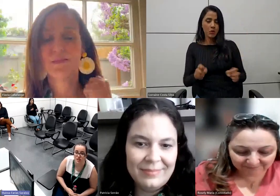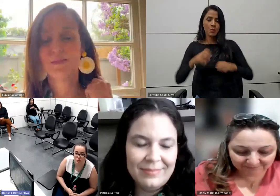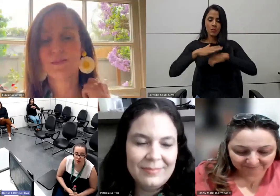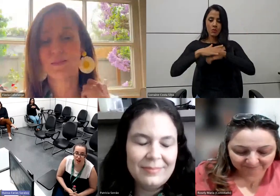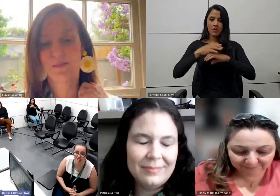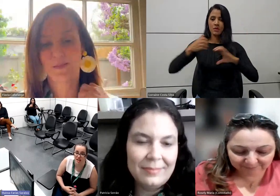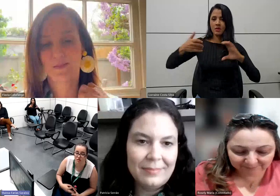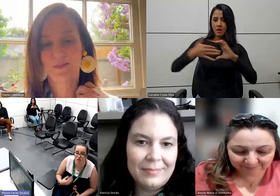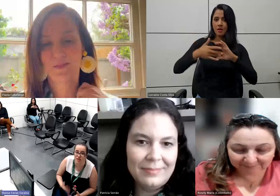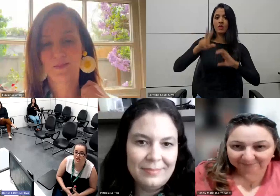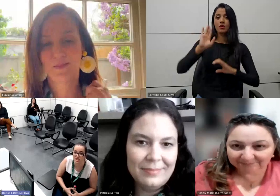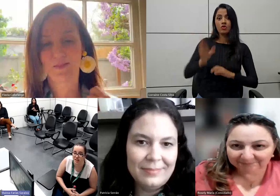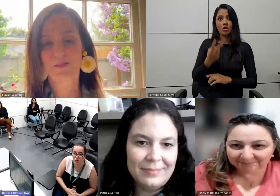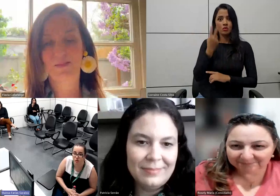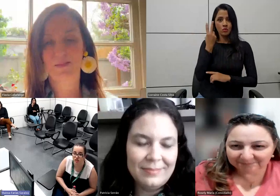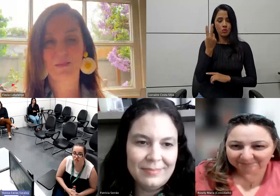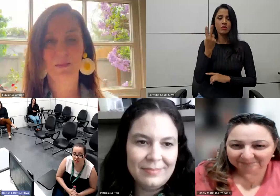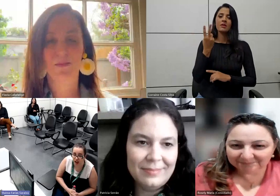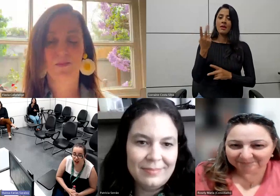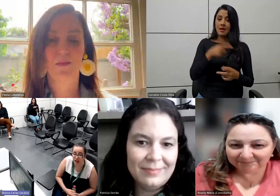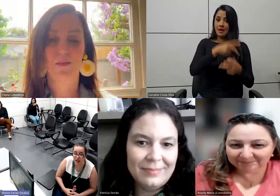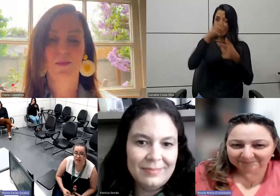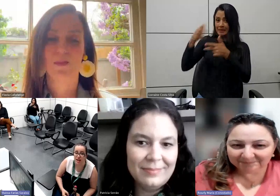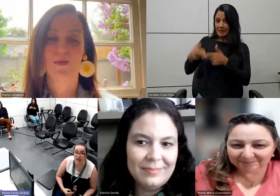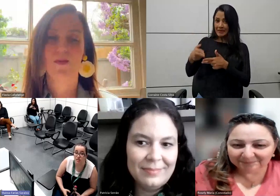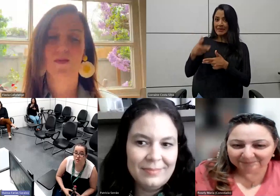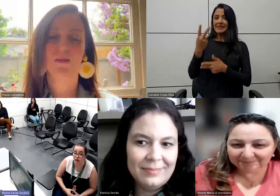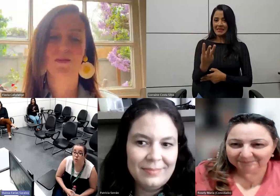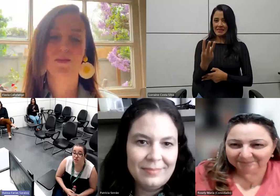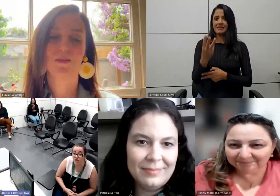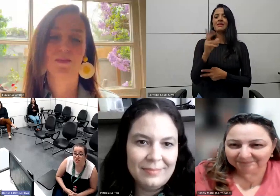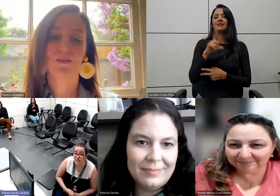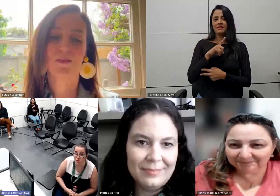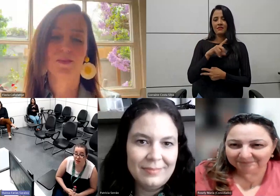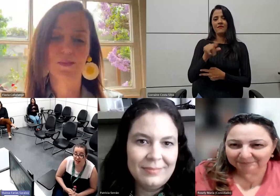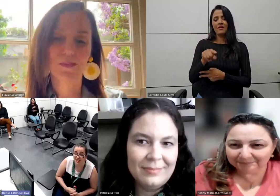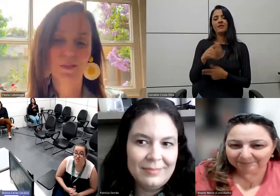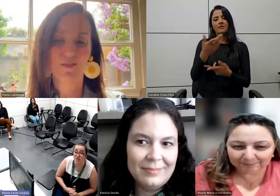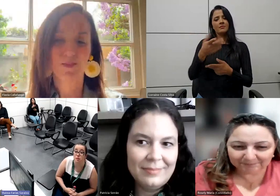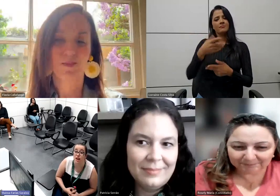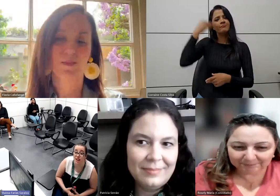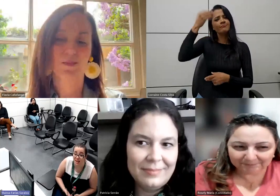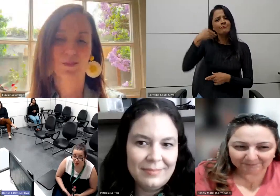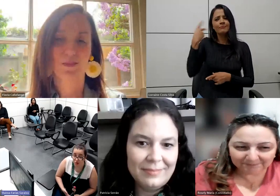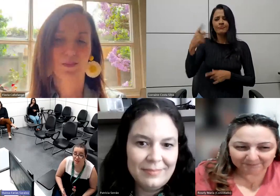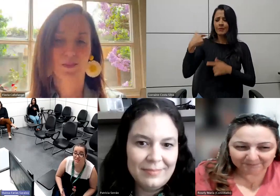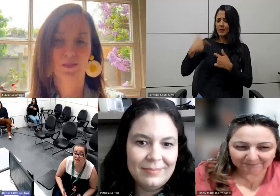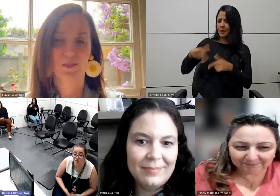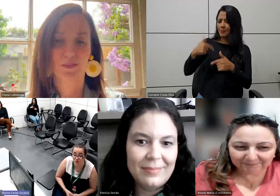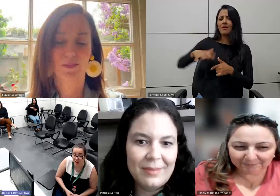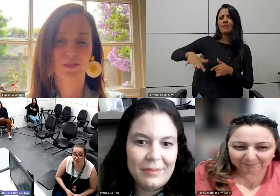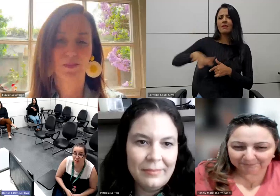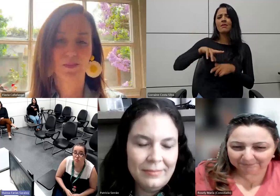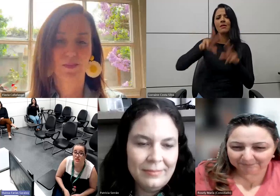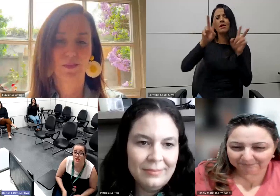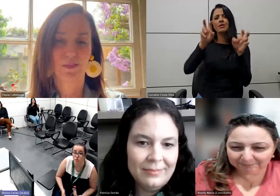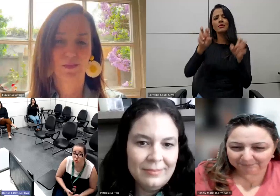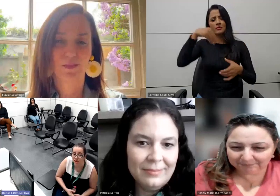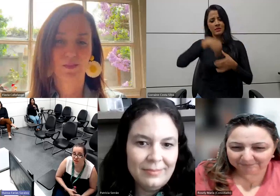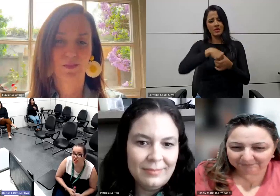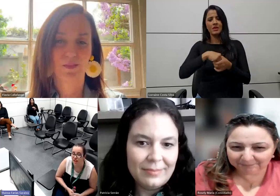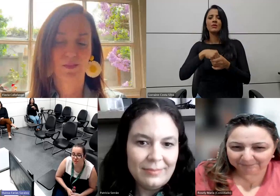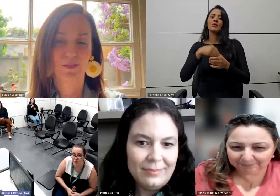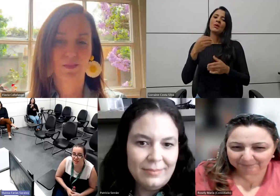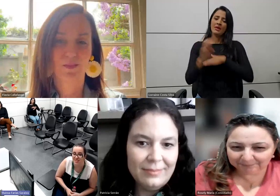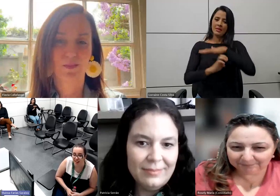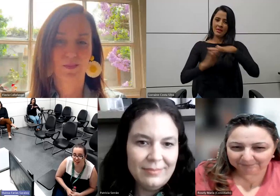que já teve duas temporadas, está vindo a terceira aí para ano que vem. E aí ela vai falar um pouquinho dessa experiência de trabalhar sobre esses assuntos dentro da empresa